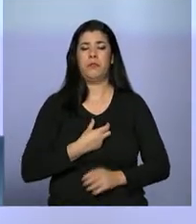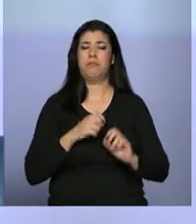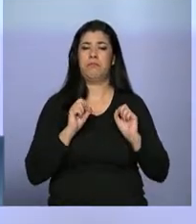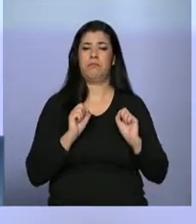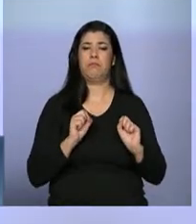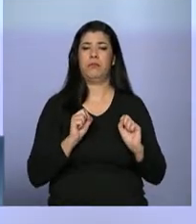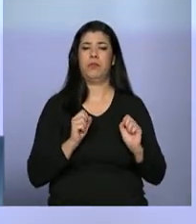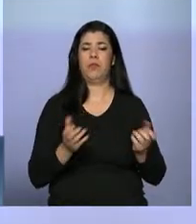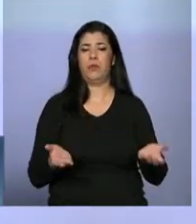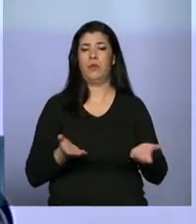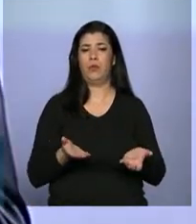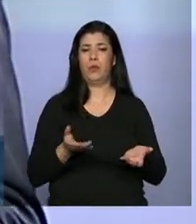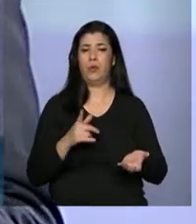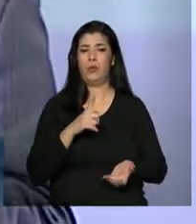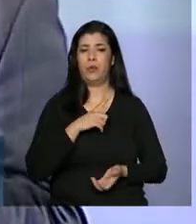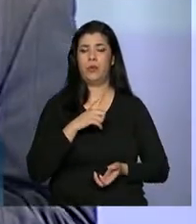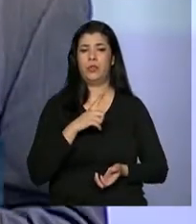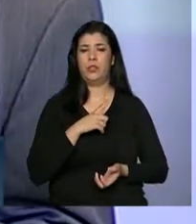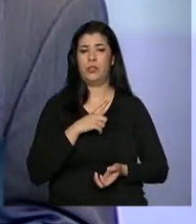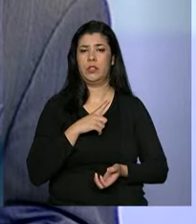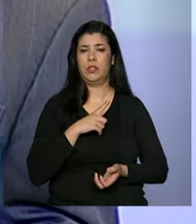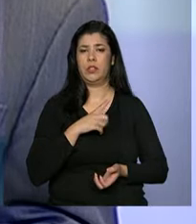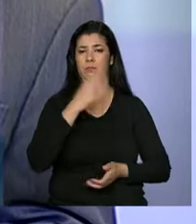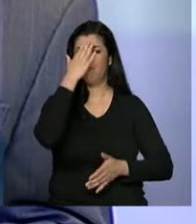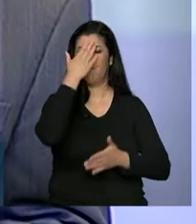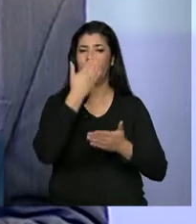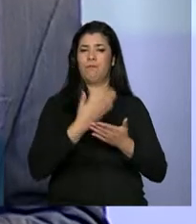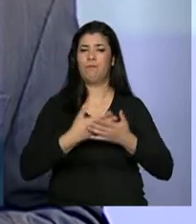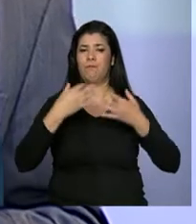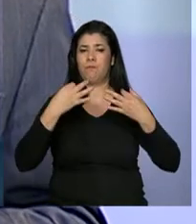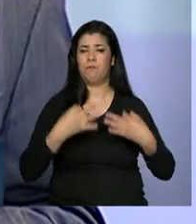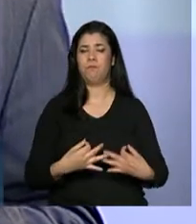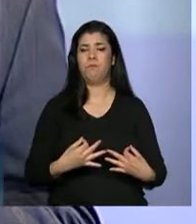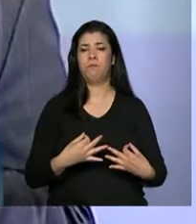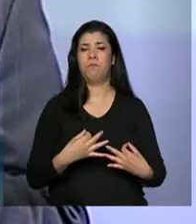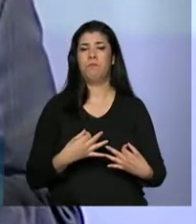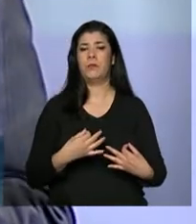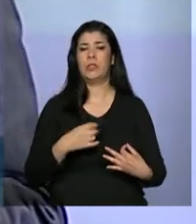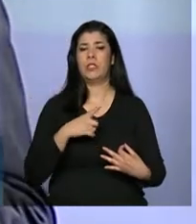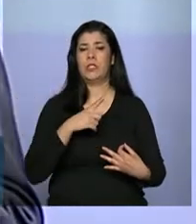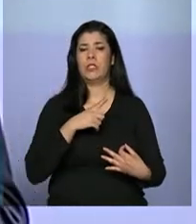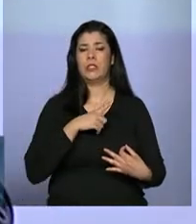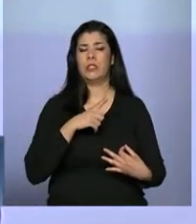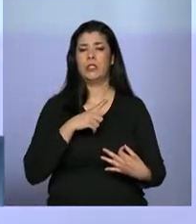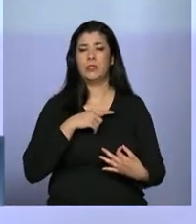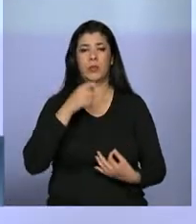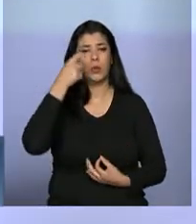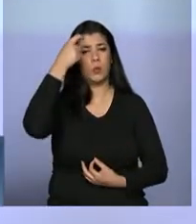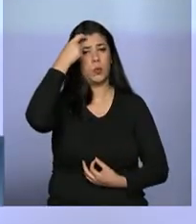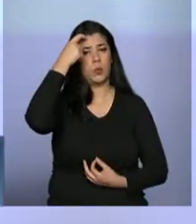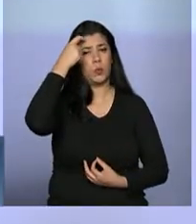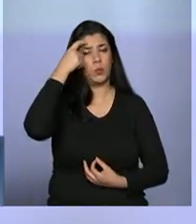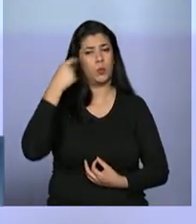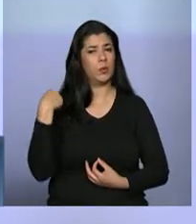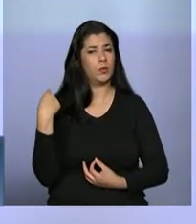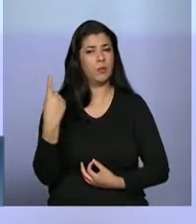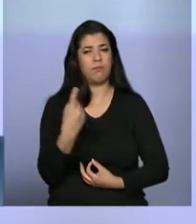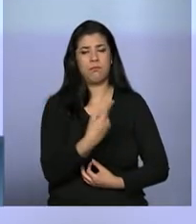Há hoje, eu tenho certeza disso, uma consciência de todos nós